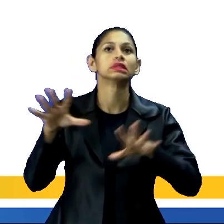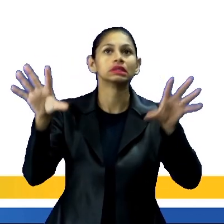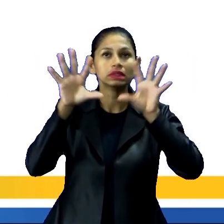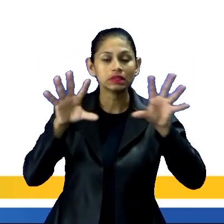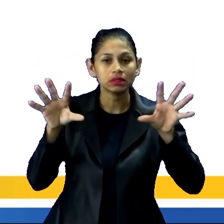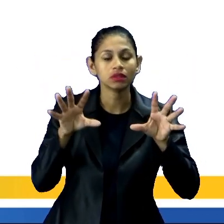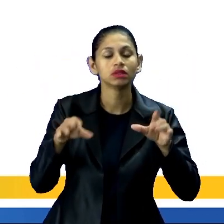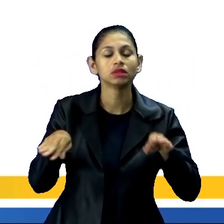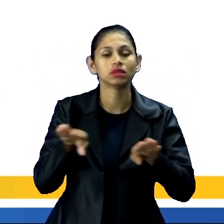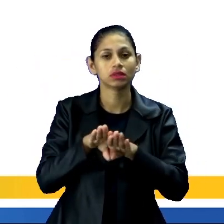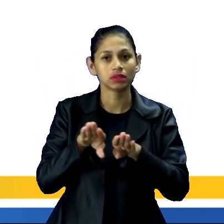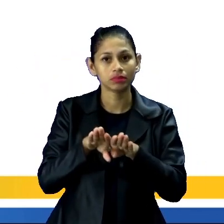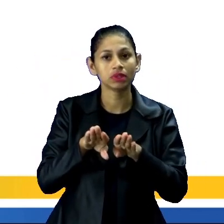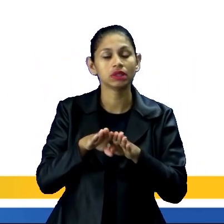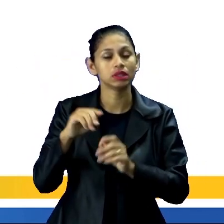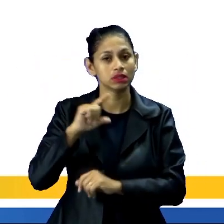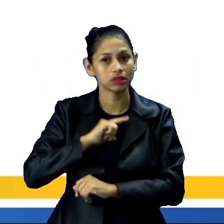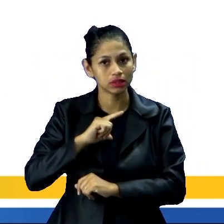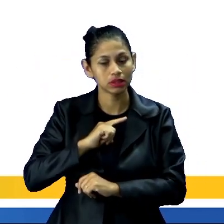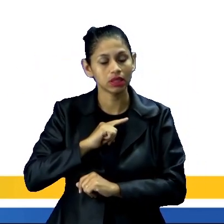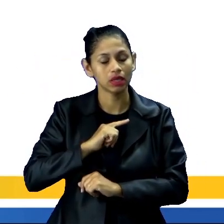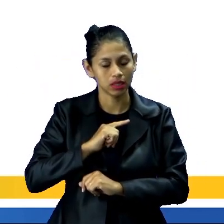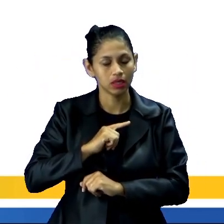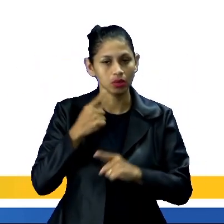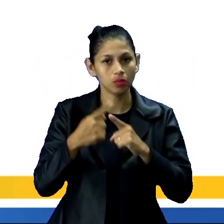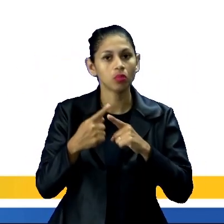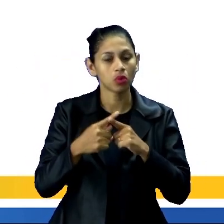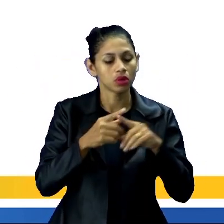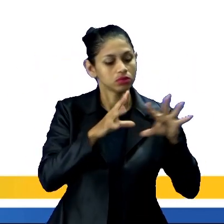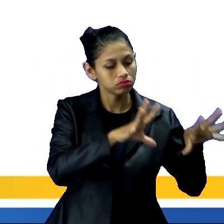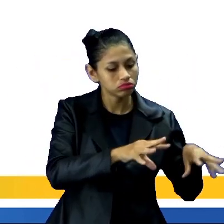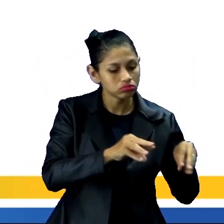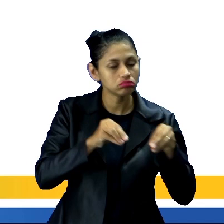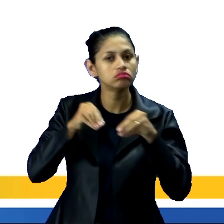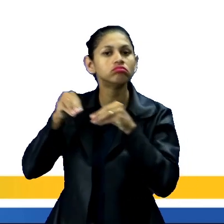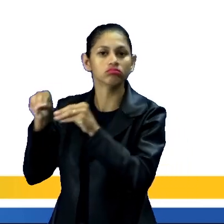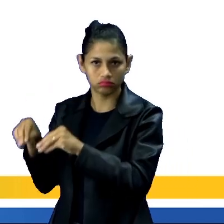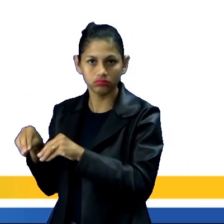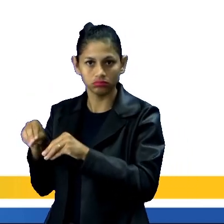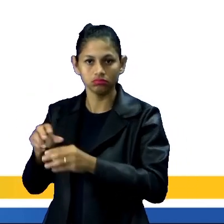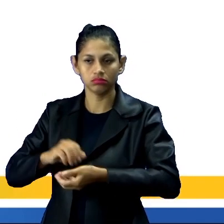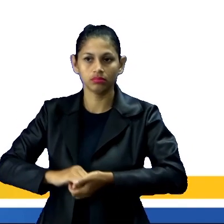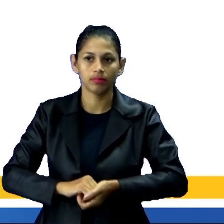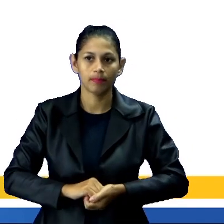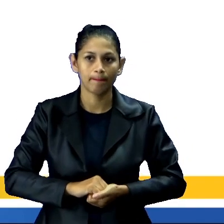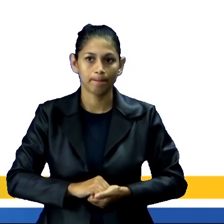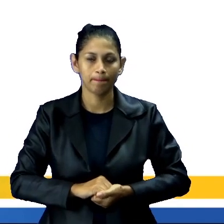surgimento de adversidades por fatores naturais, como a gente vê o exemplo aí, tá?